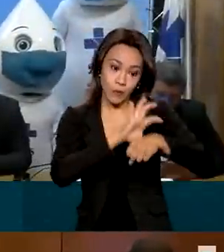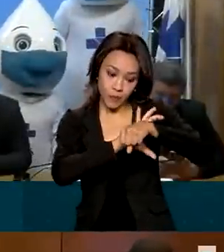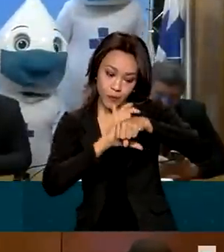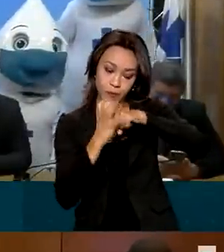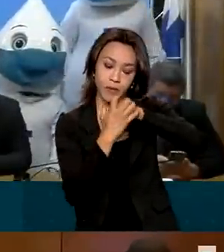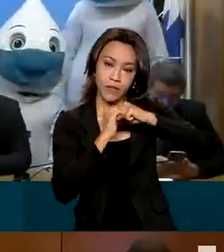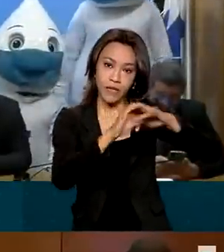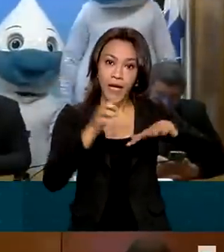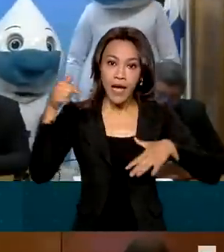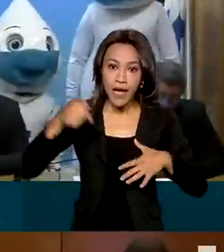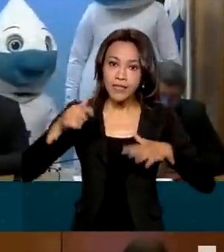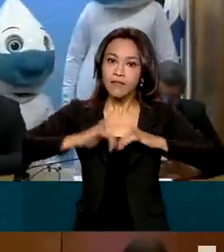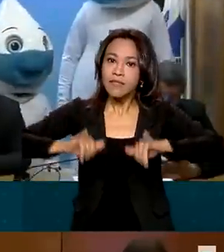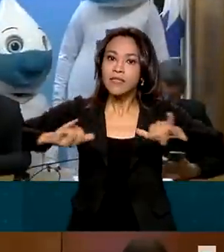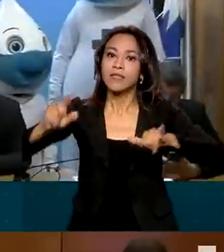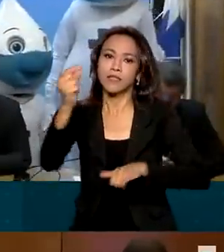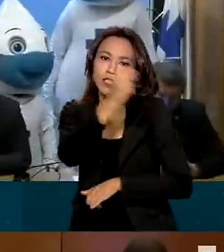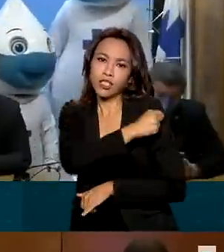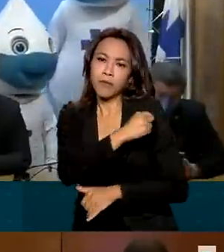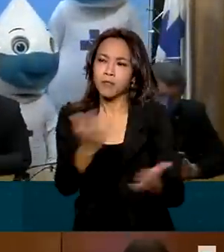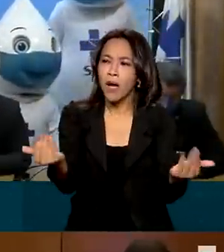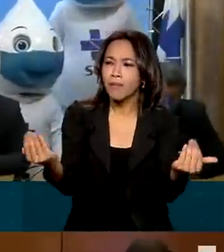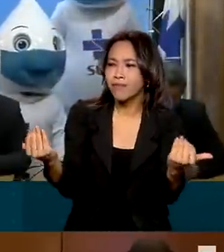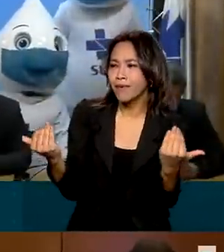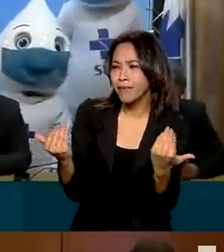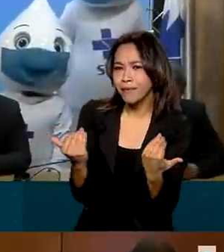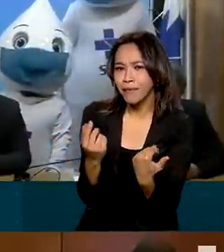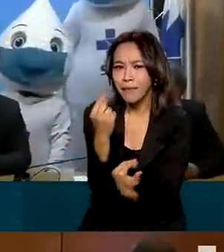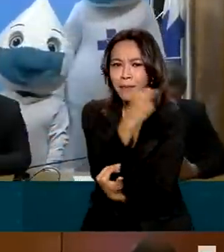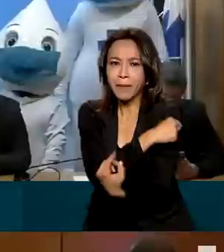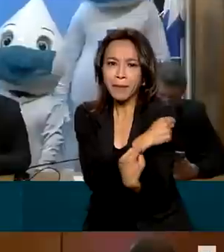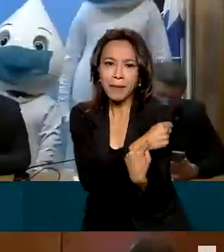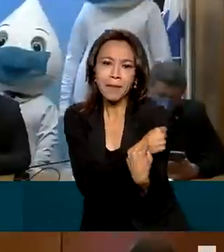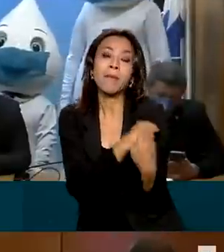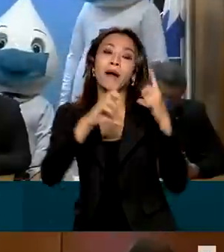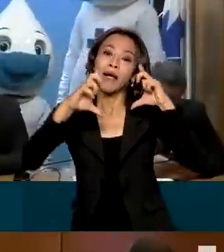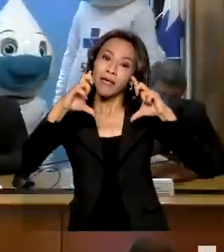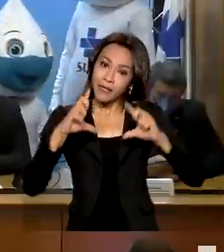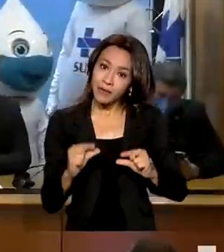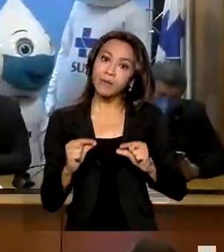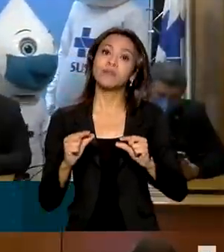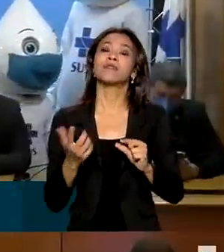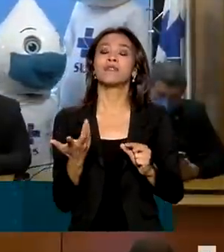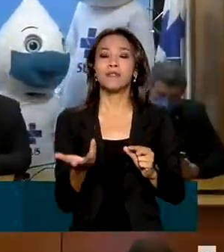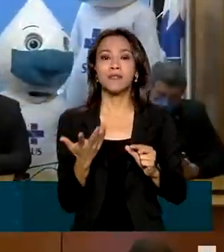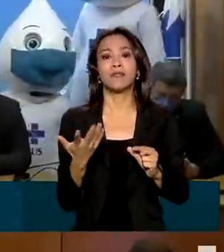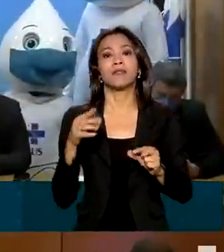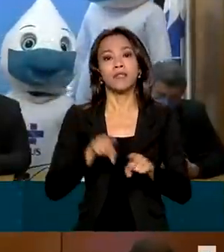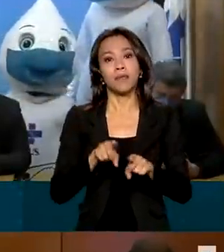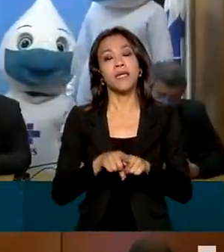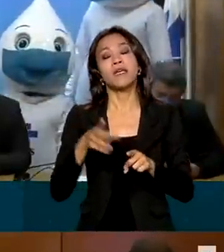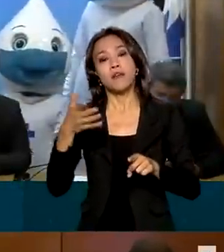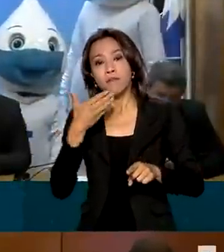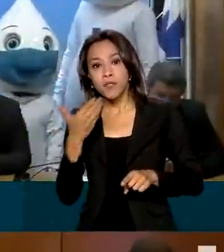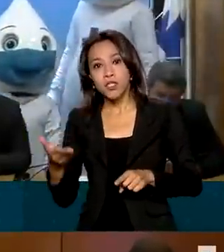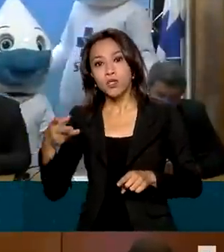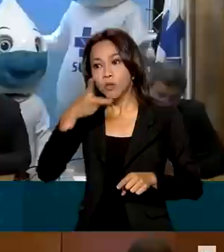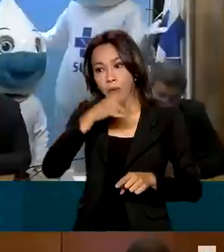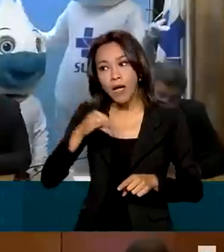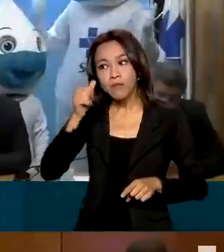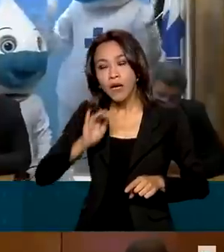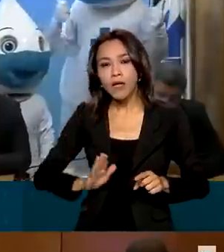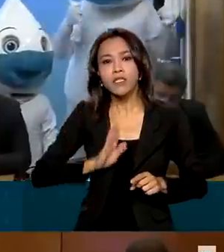multivacinal é importante para eventualmente diminuir a ida dos pais aos postos de saúde. Então, a gente sabe de todas as